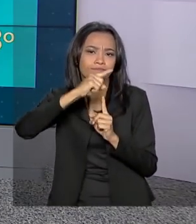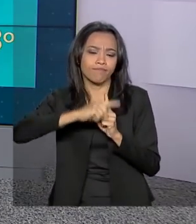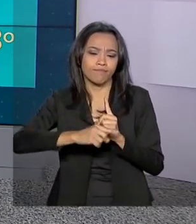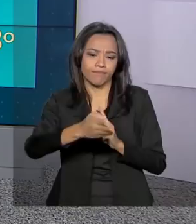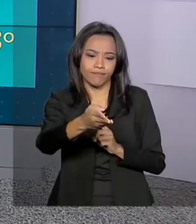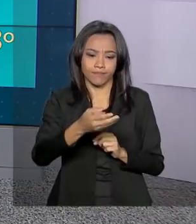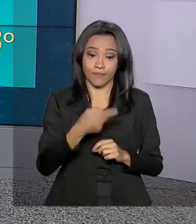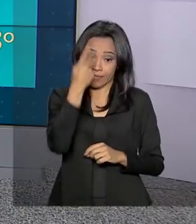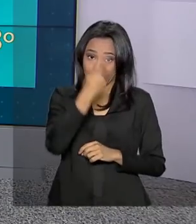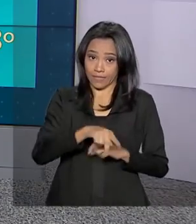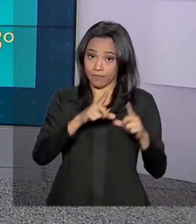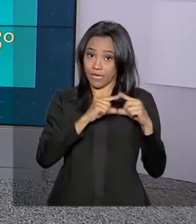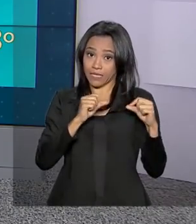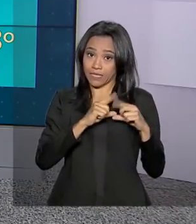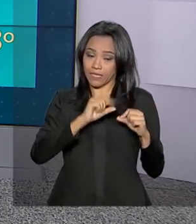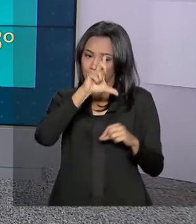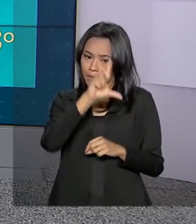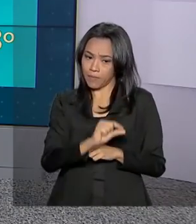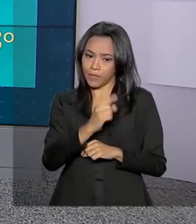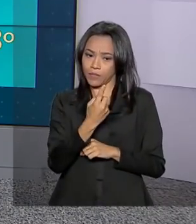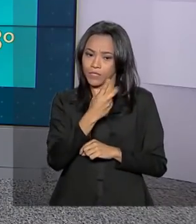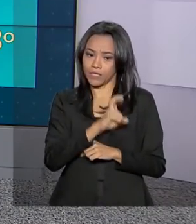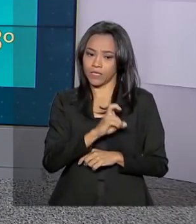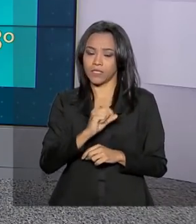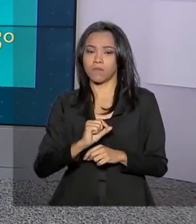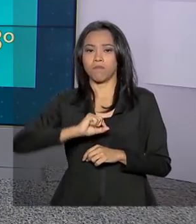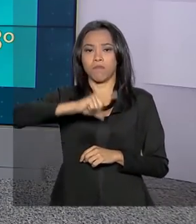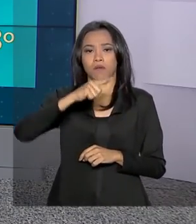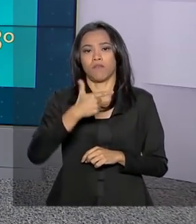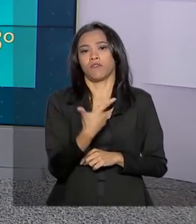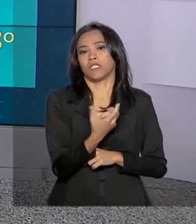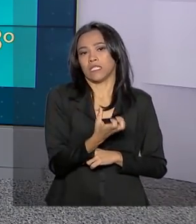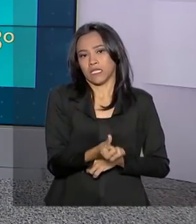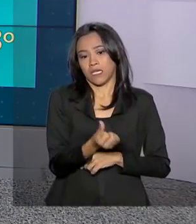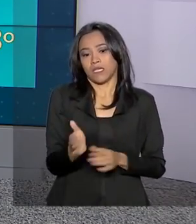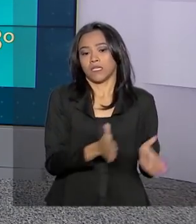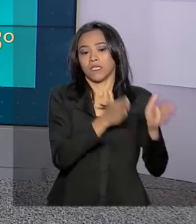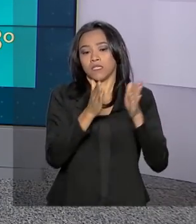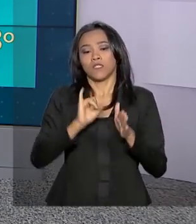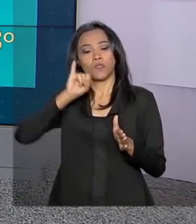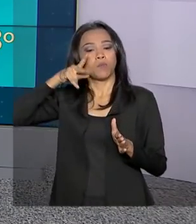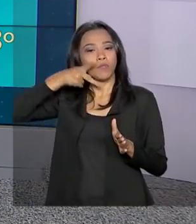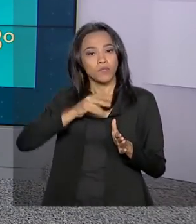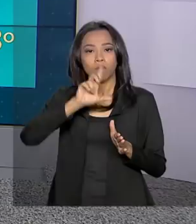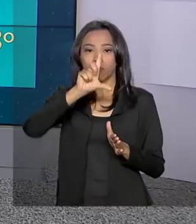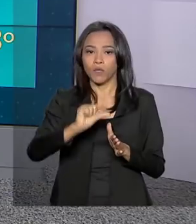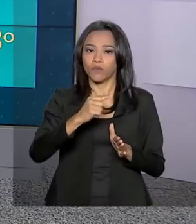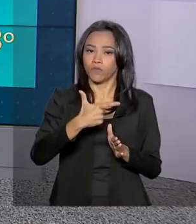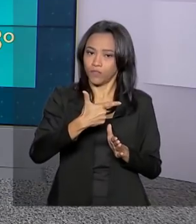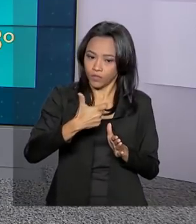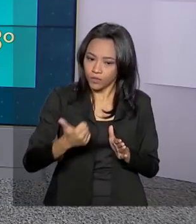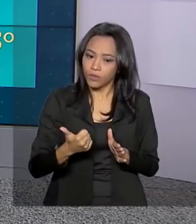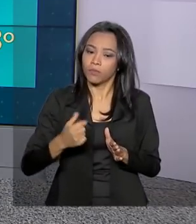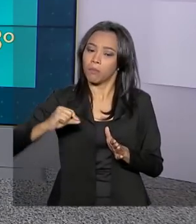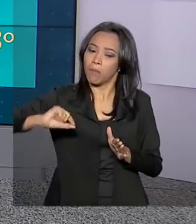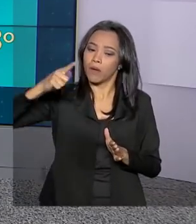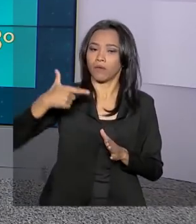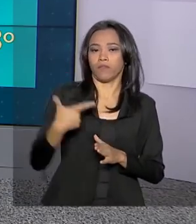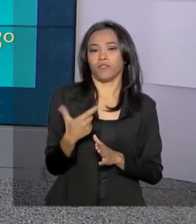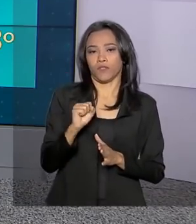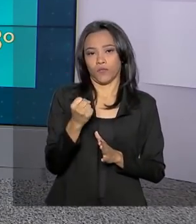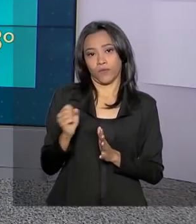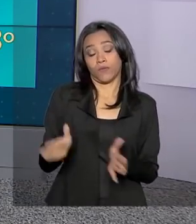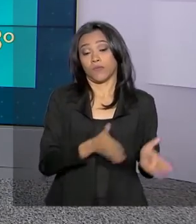Bom, em Brasília, mínima de 15, máxima de 26. Em João Pessoa, mínima de 21, máxima de 28.